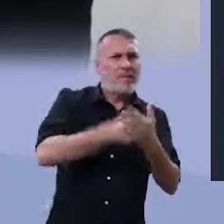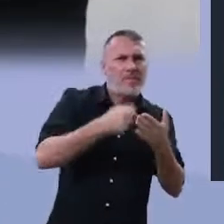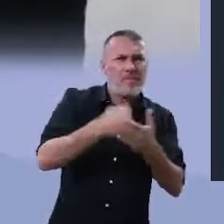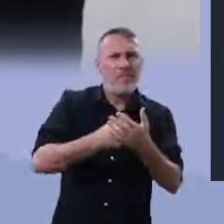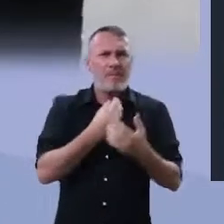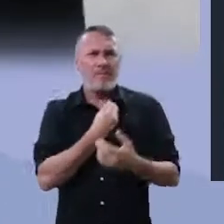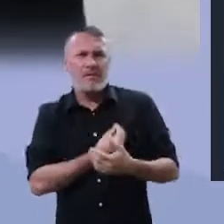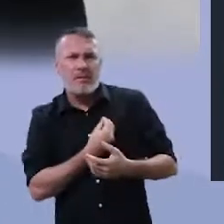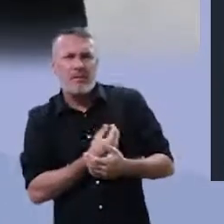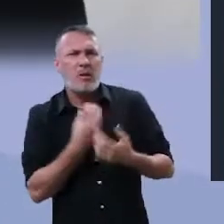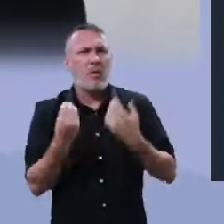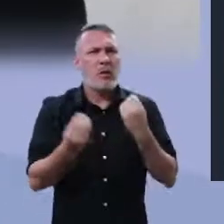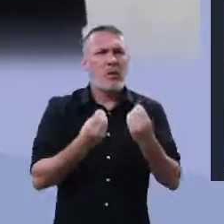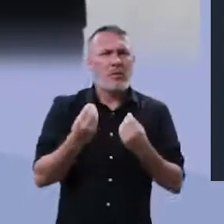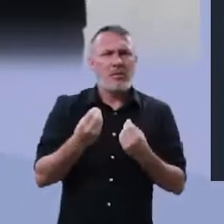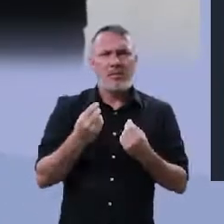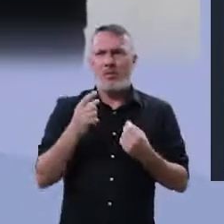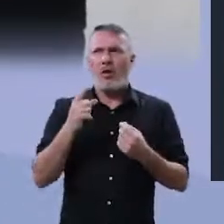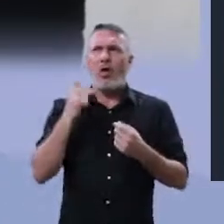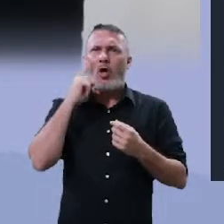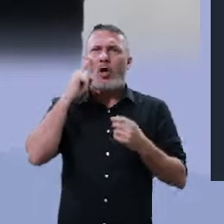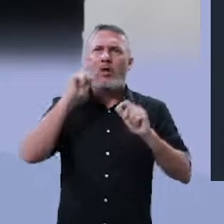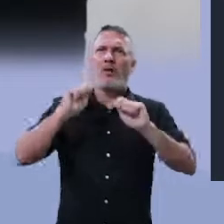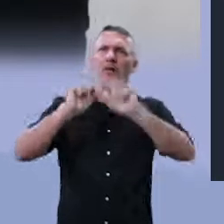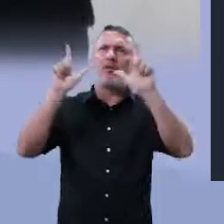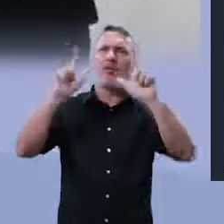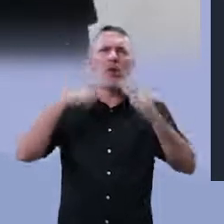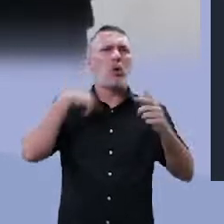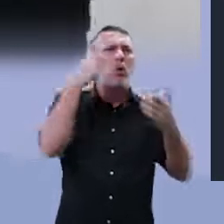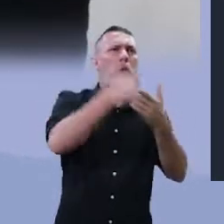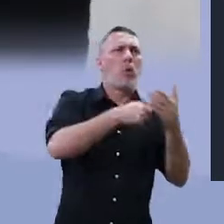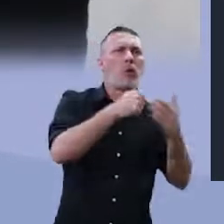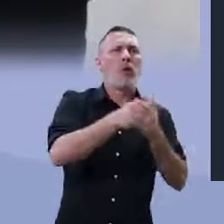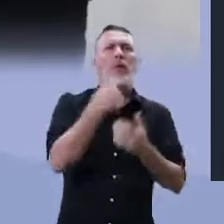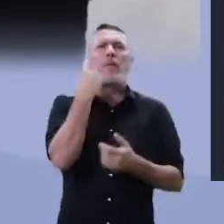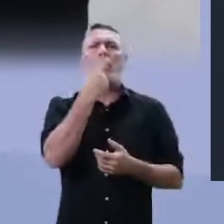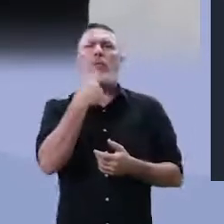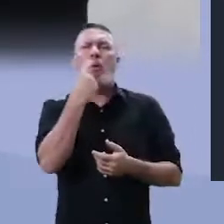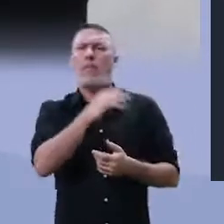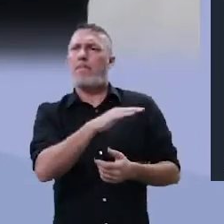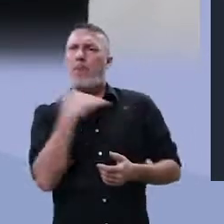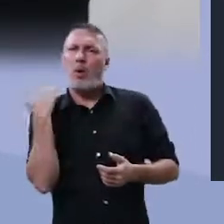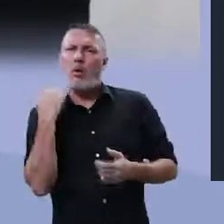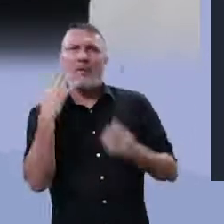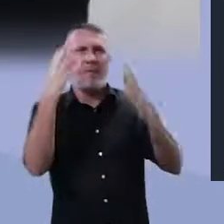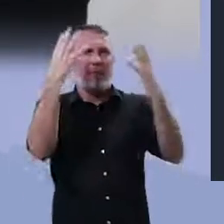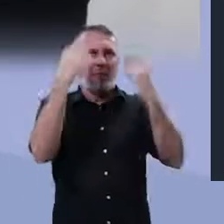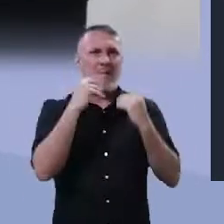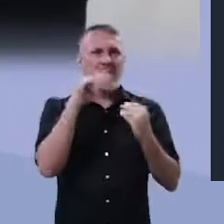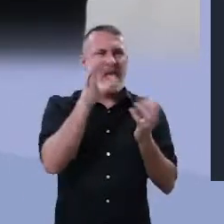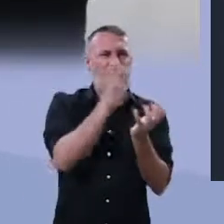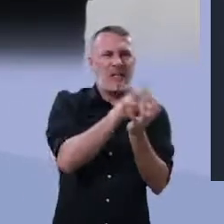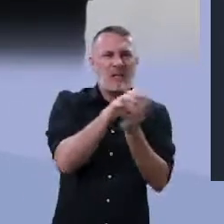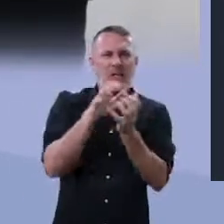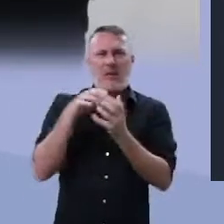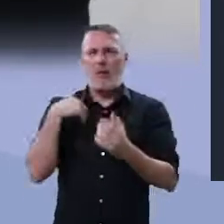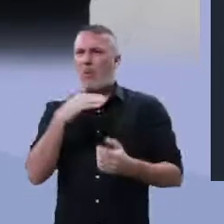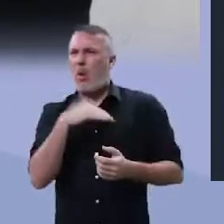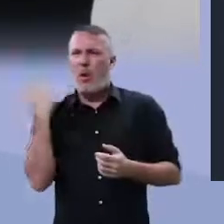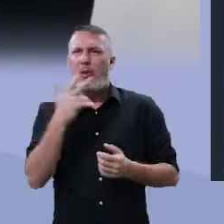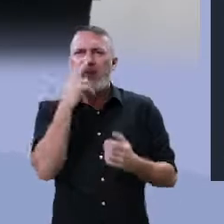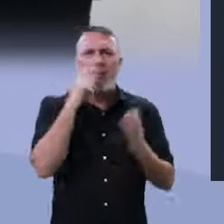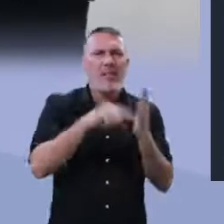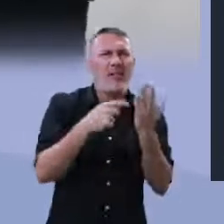entrando na boca da morte, os dentes da morte vão me pegar, me triturar, os